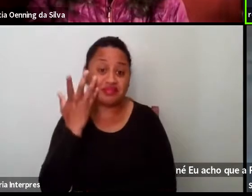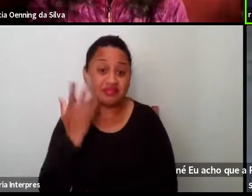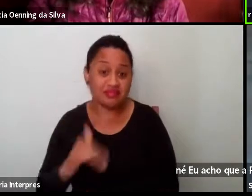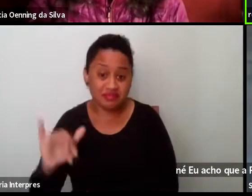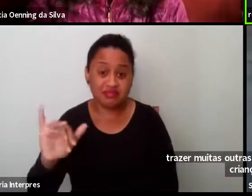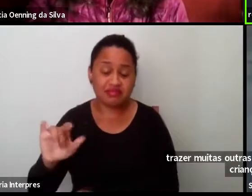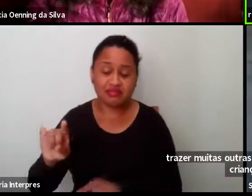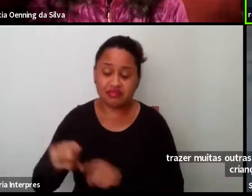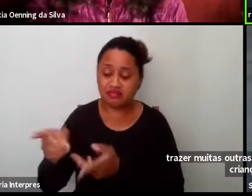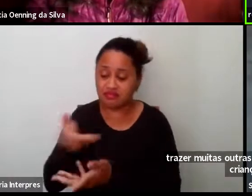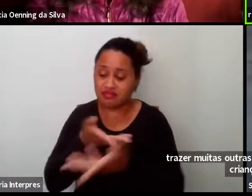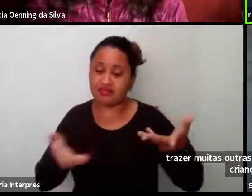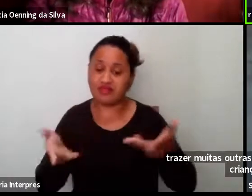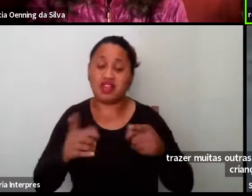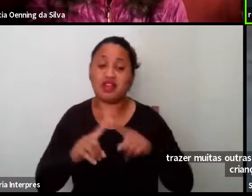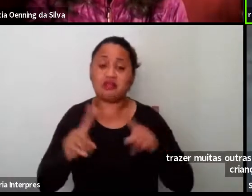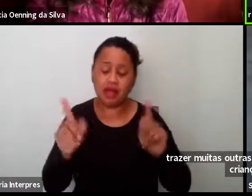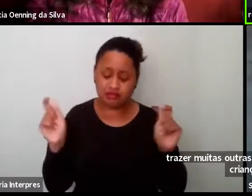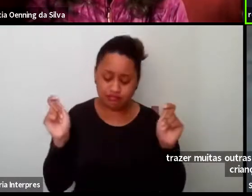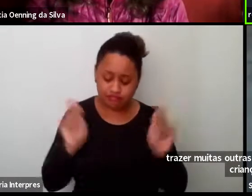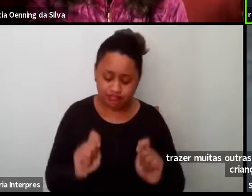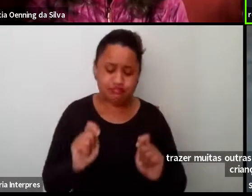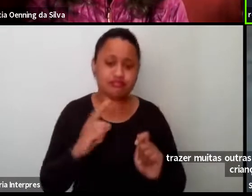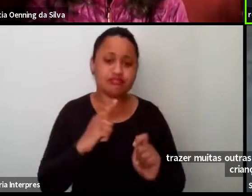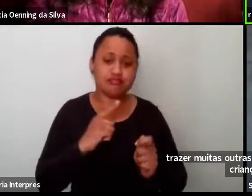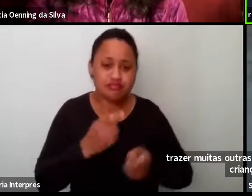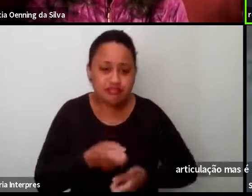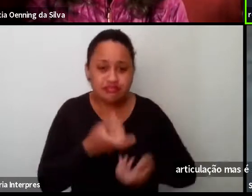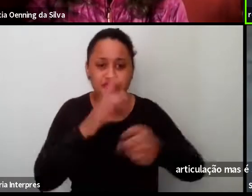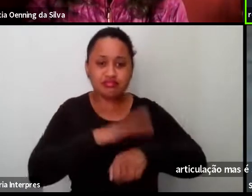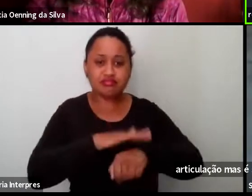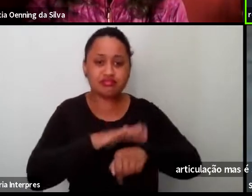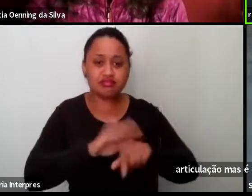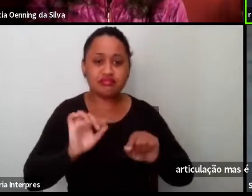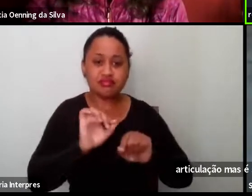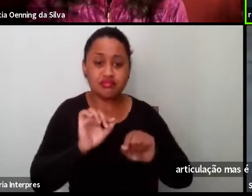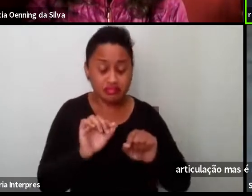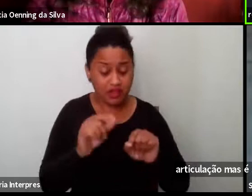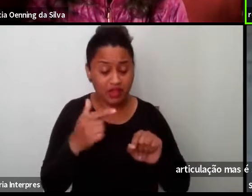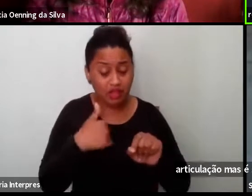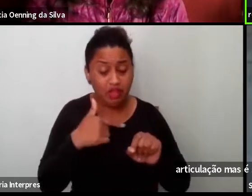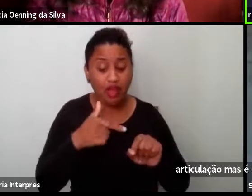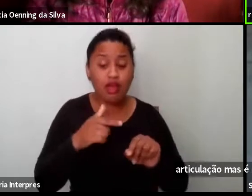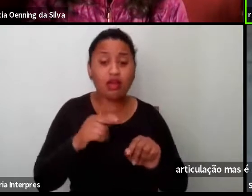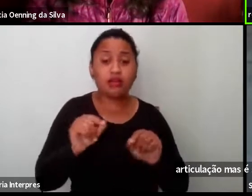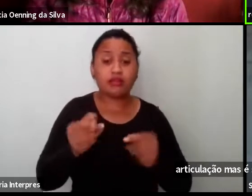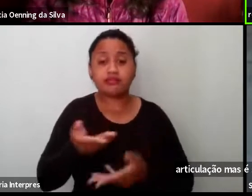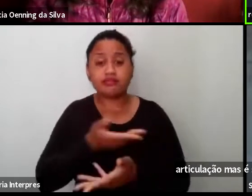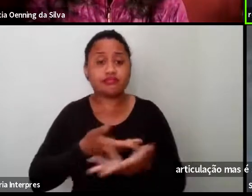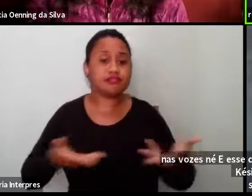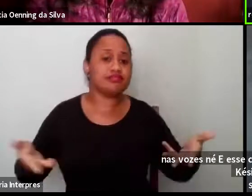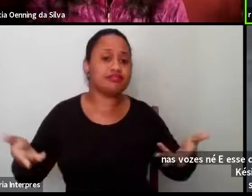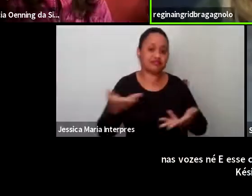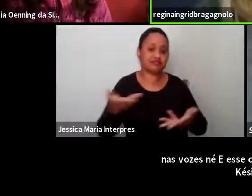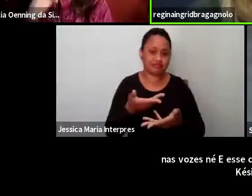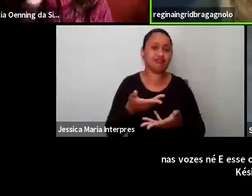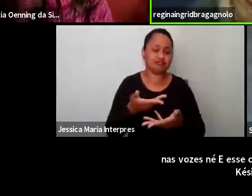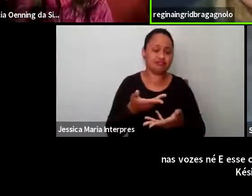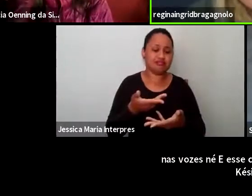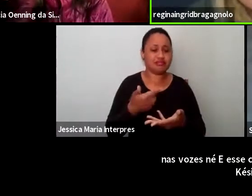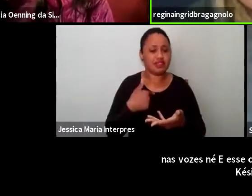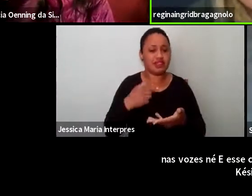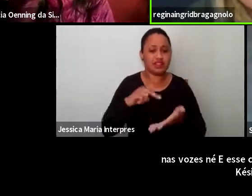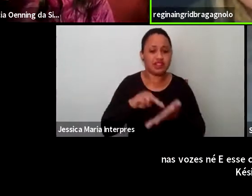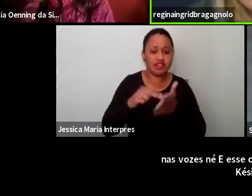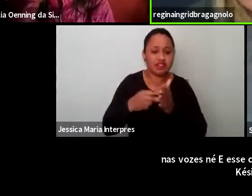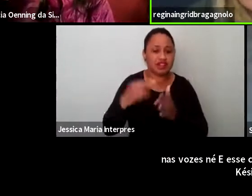mas essa potência nas vozes, né, e esse caminho construído que é dialógico, que é na relação, que se faz muito sentido na troca e no